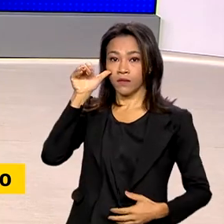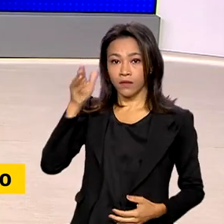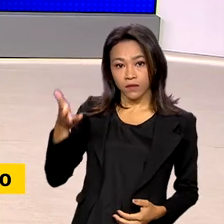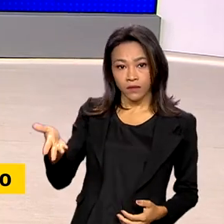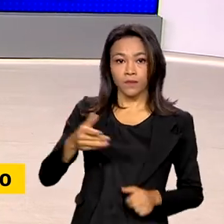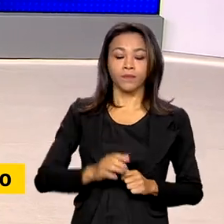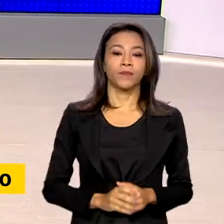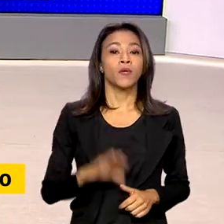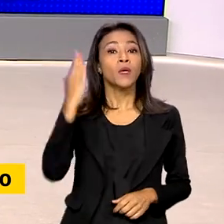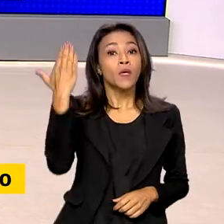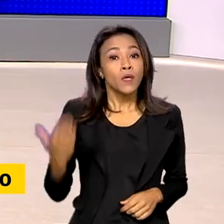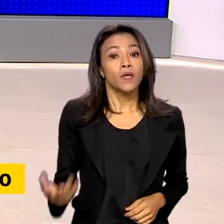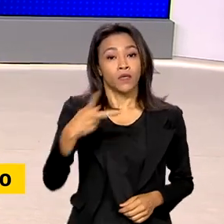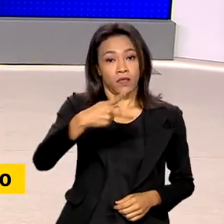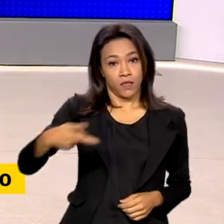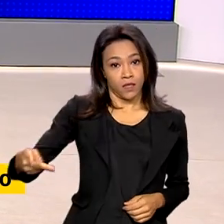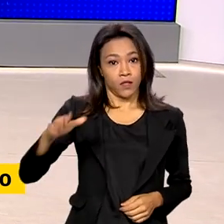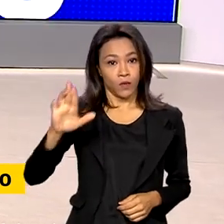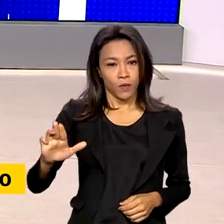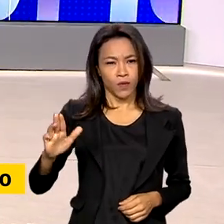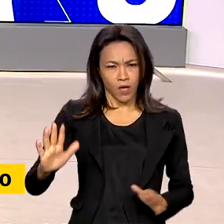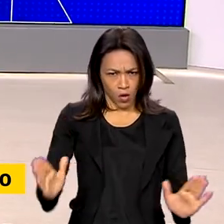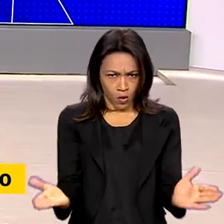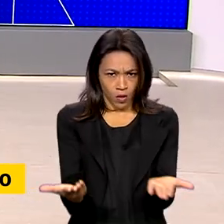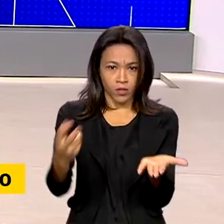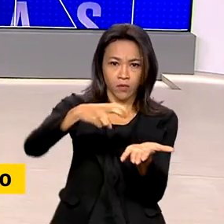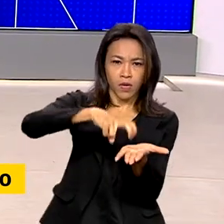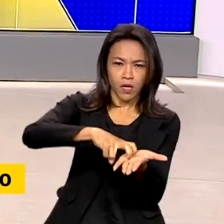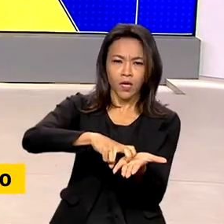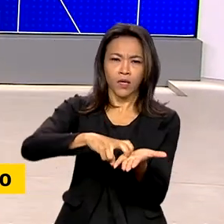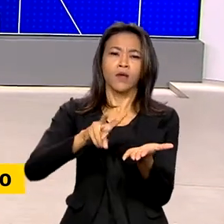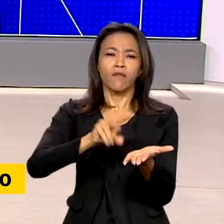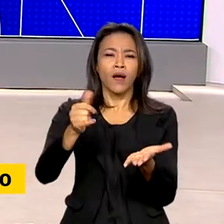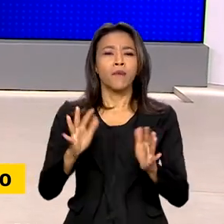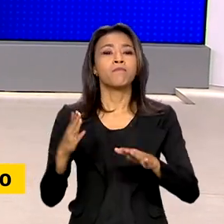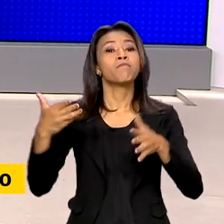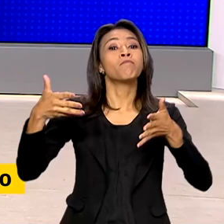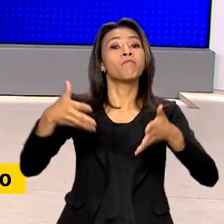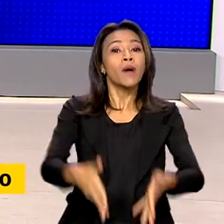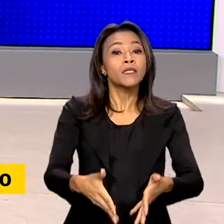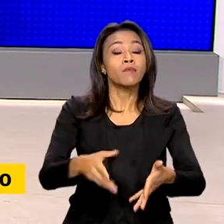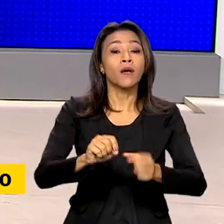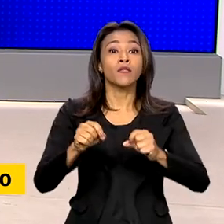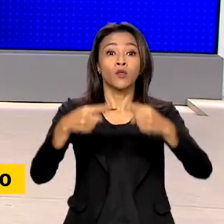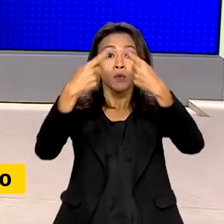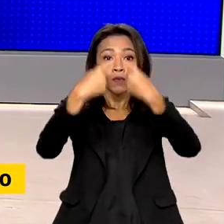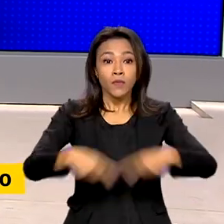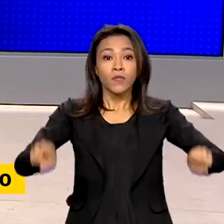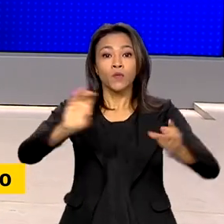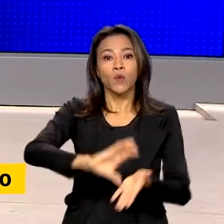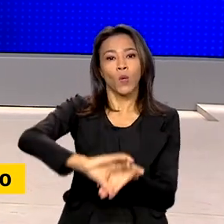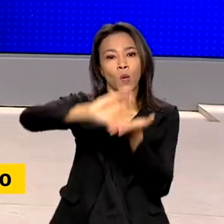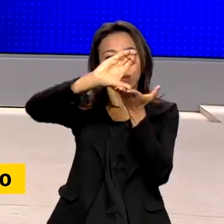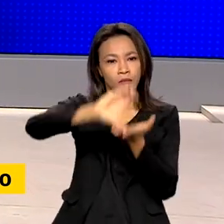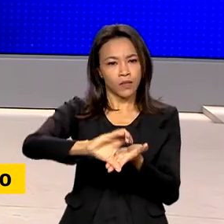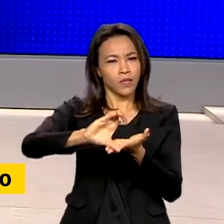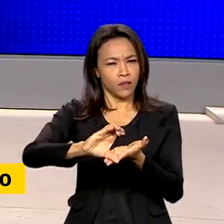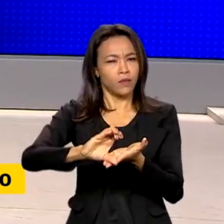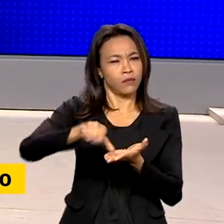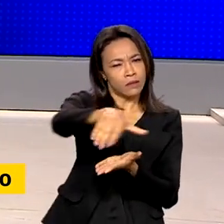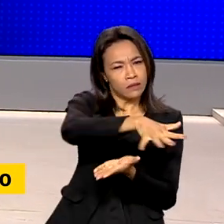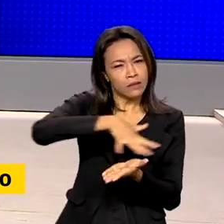O presidente Lula participa agora de manhã do relançamento do Conselho Nacional de Desenvolvimento Industrial.